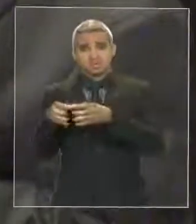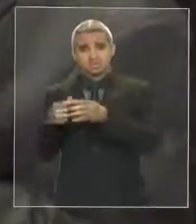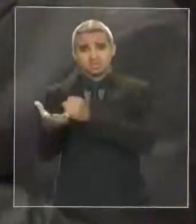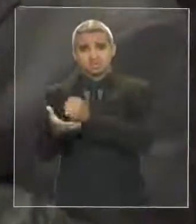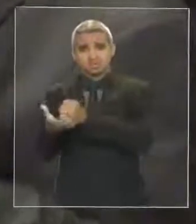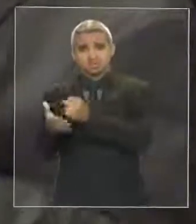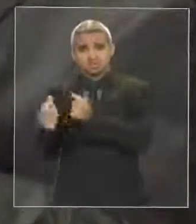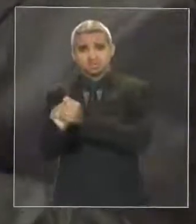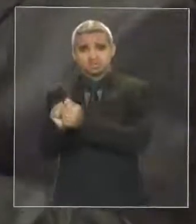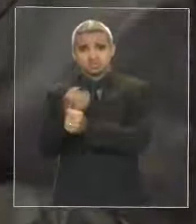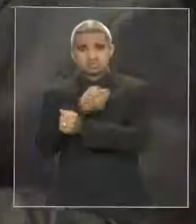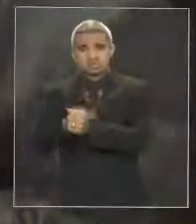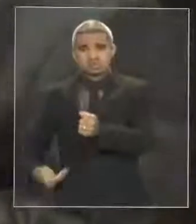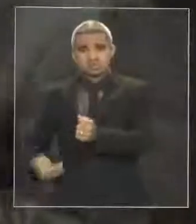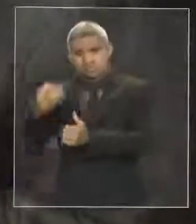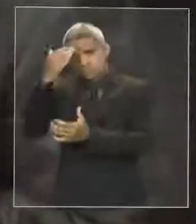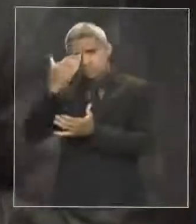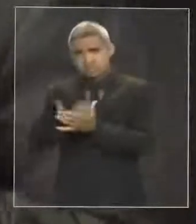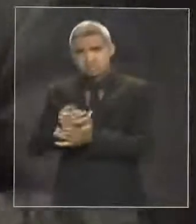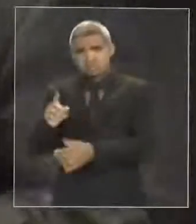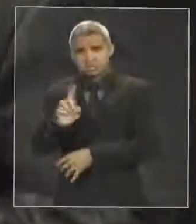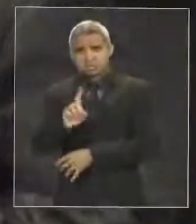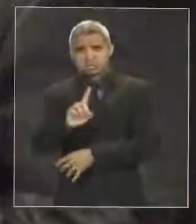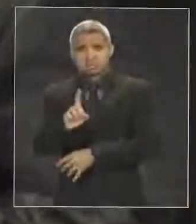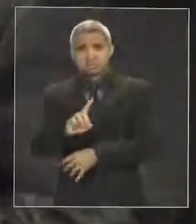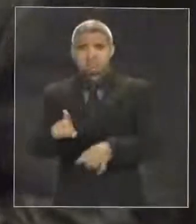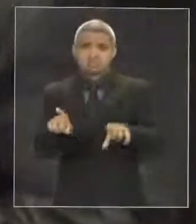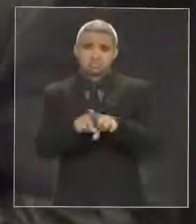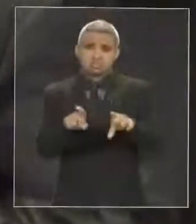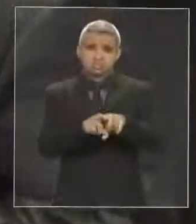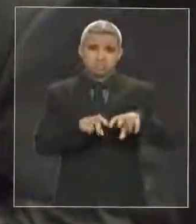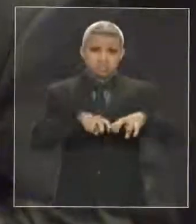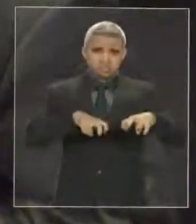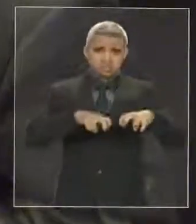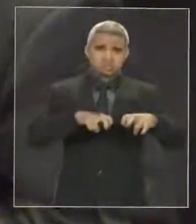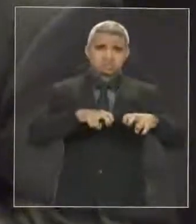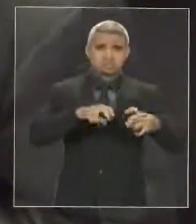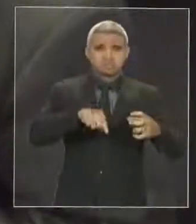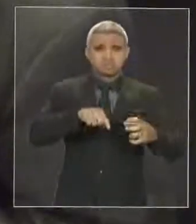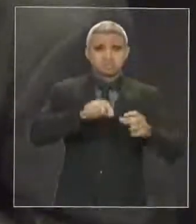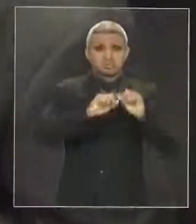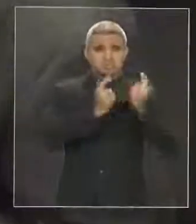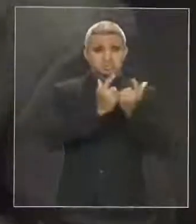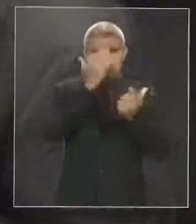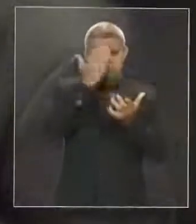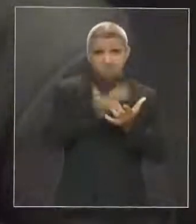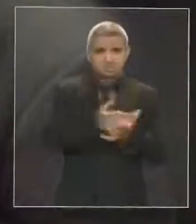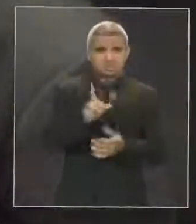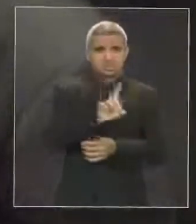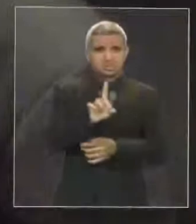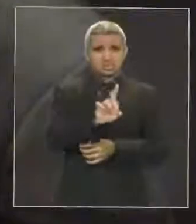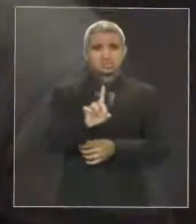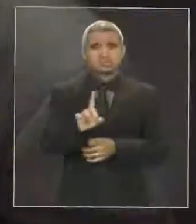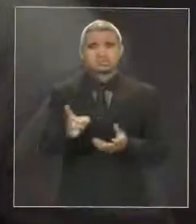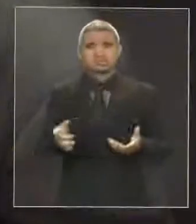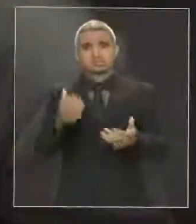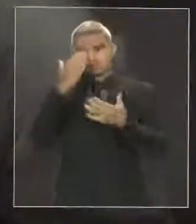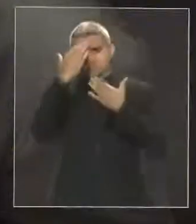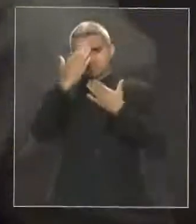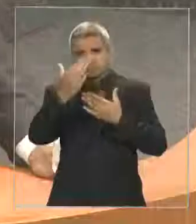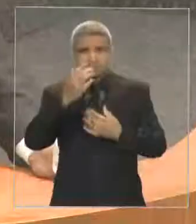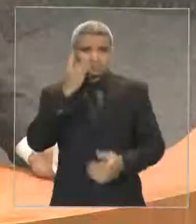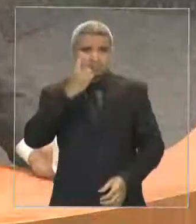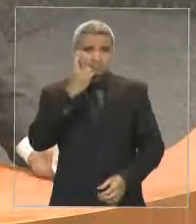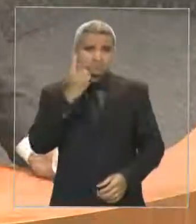mesa não acredita na mídia, e o governo consultado também não acredita no que vendeu para todos nós da sociedade maranhense. Obrigado, deputado.